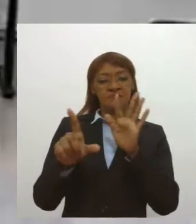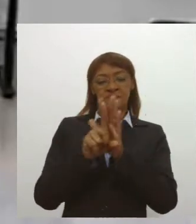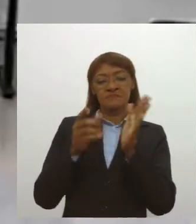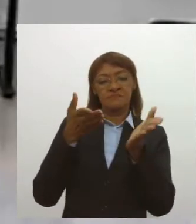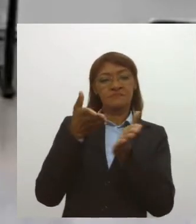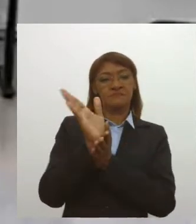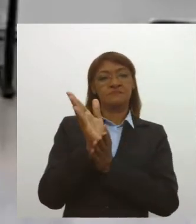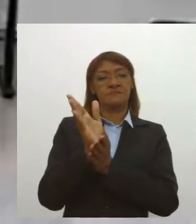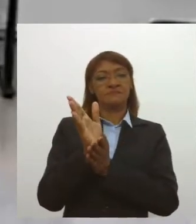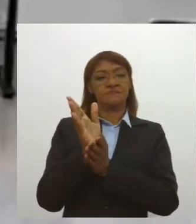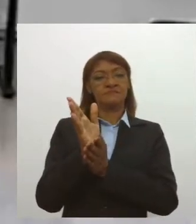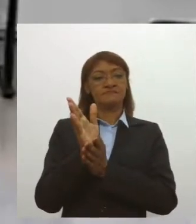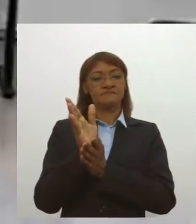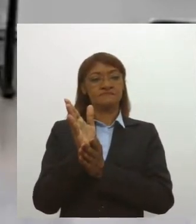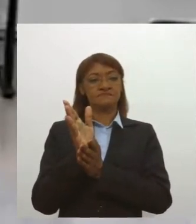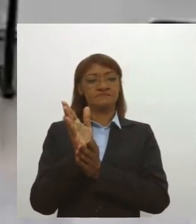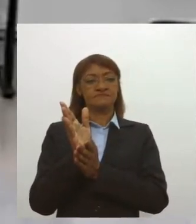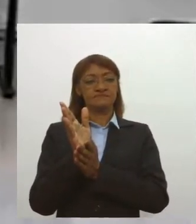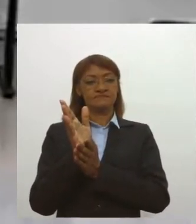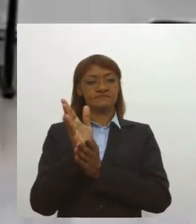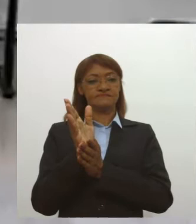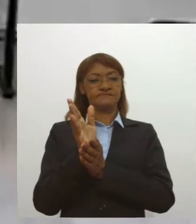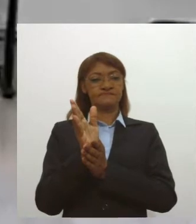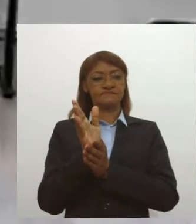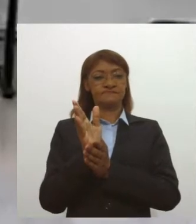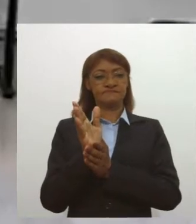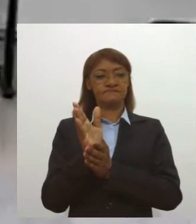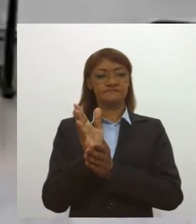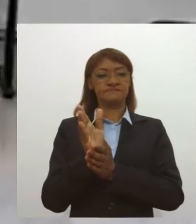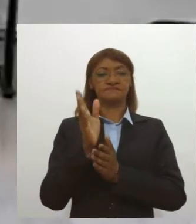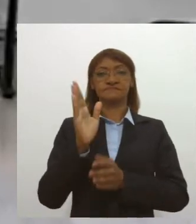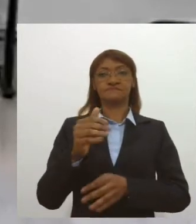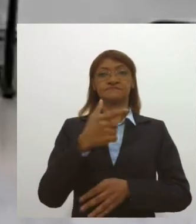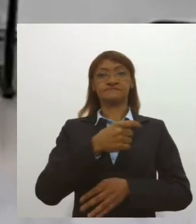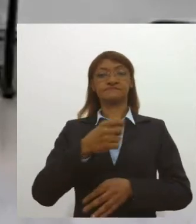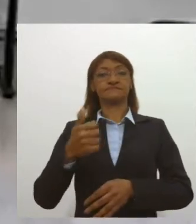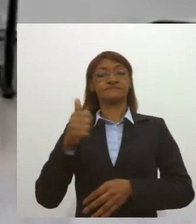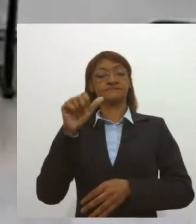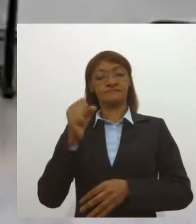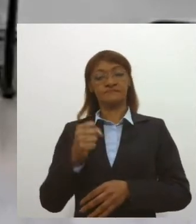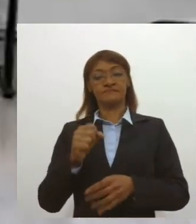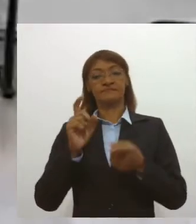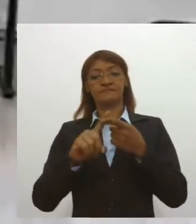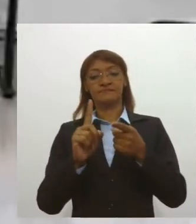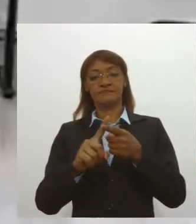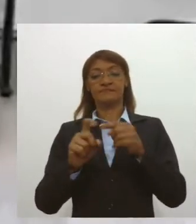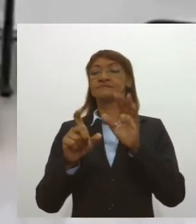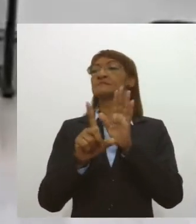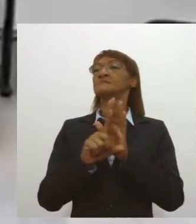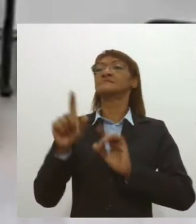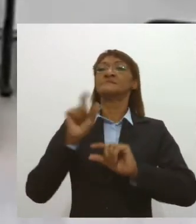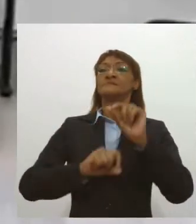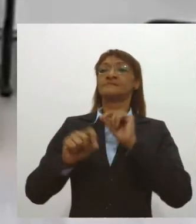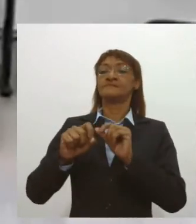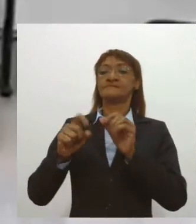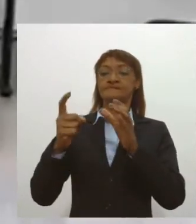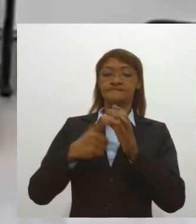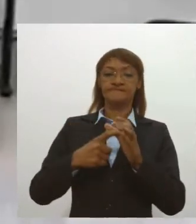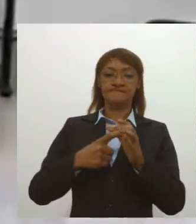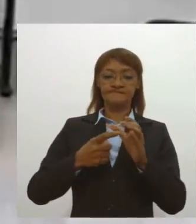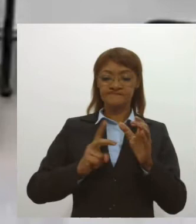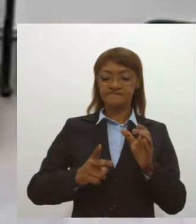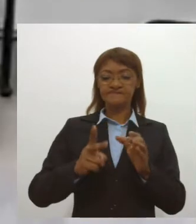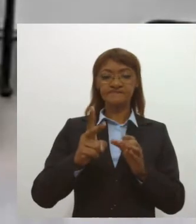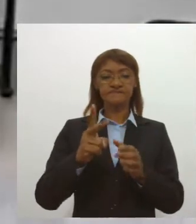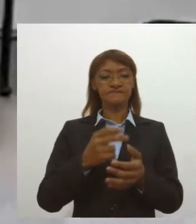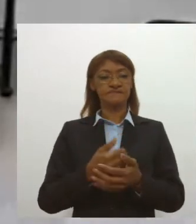aprovação da revogação dessa lei de 2018, essa lei de compensação de dívidas, ela surgiu em um momento que